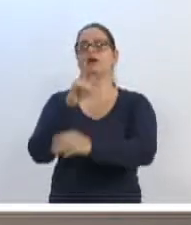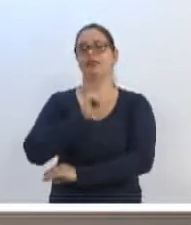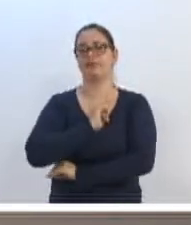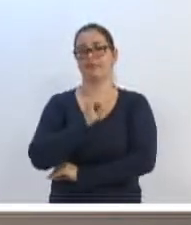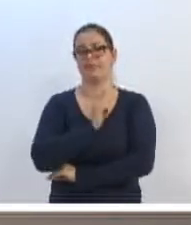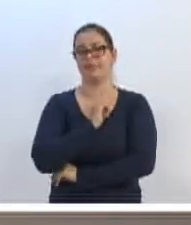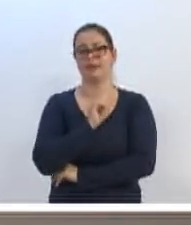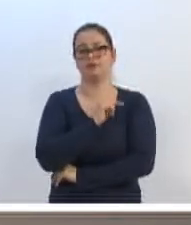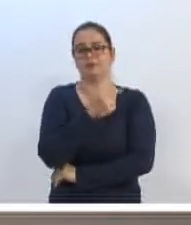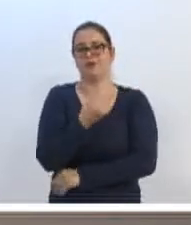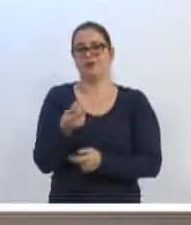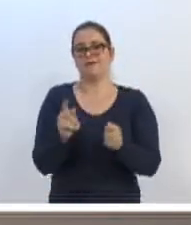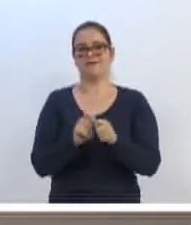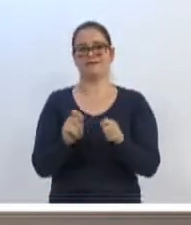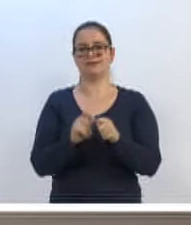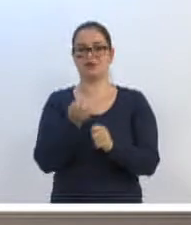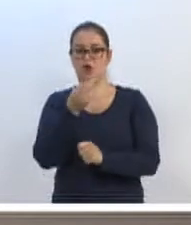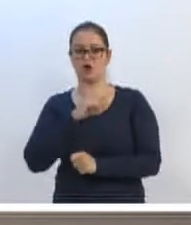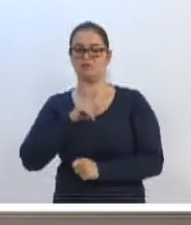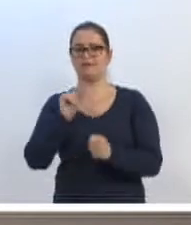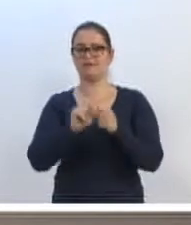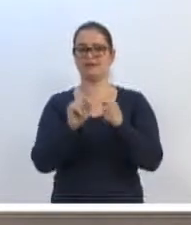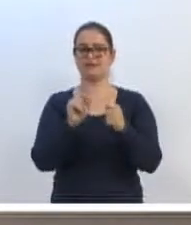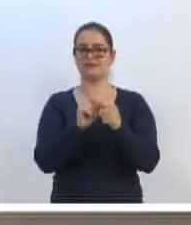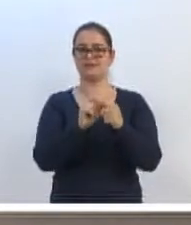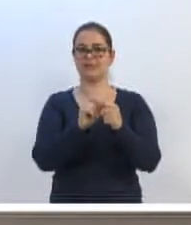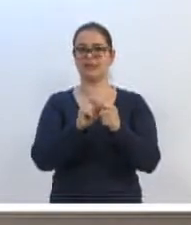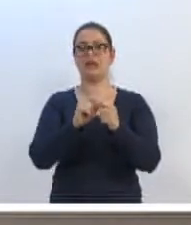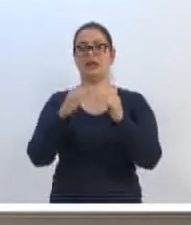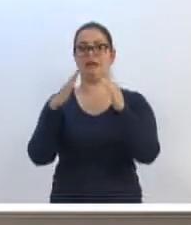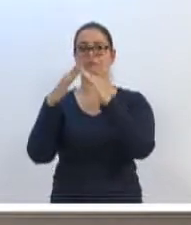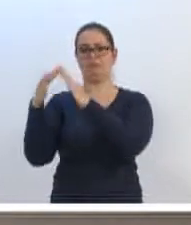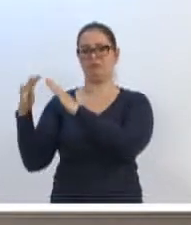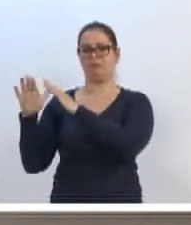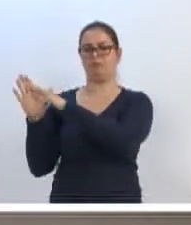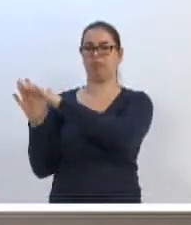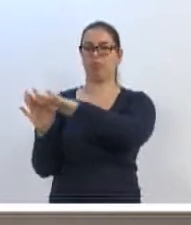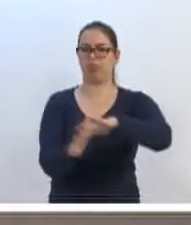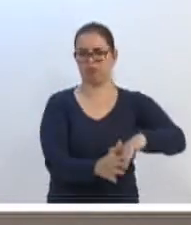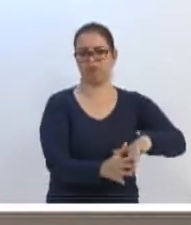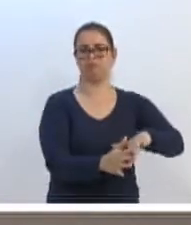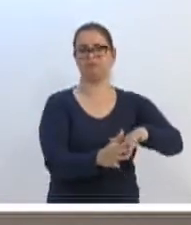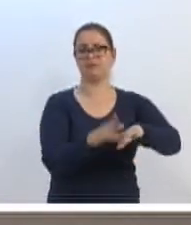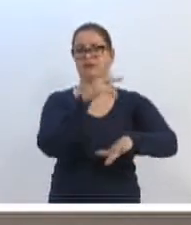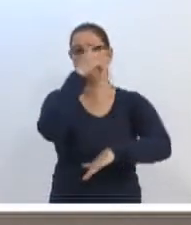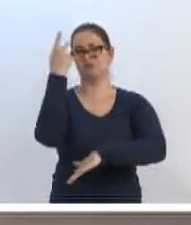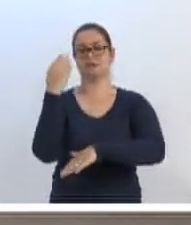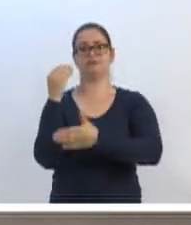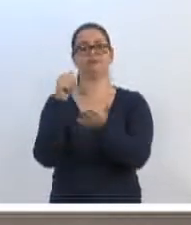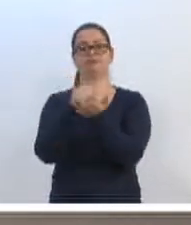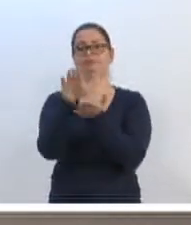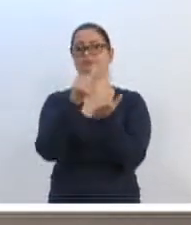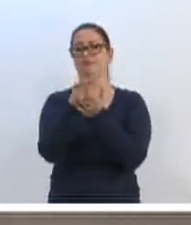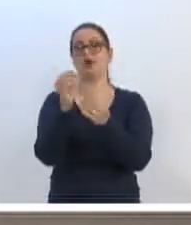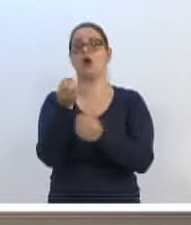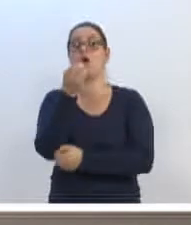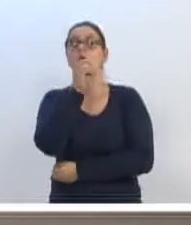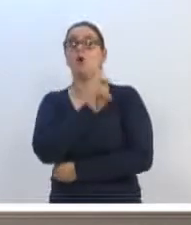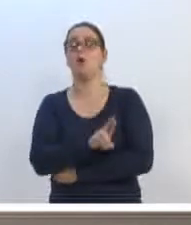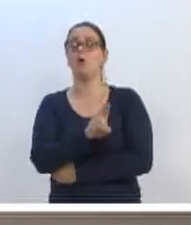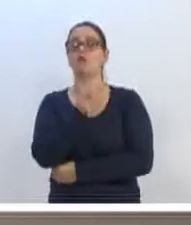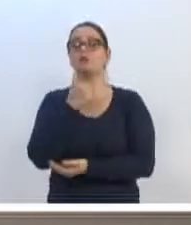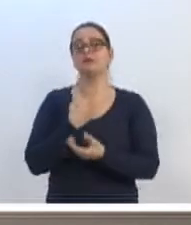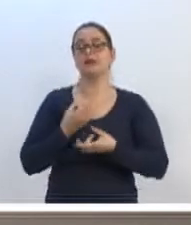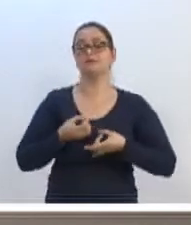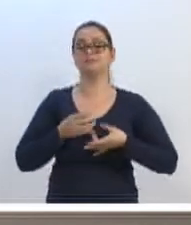Não tem mais o que fazer. Ou nós vamos passar a máquina e derrubar tudo que está irregular, mandar esse pessoal ir para algum lugar, ou nós vamos ter que começar a